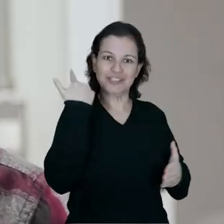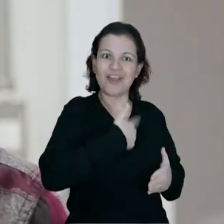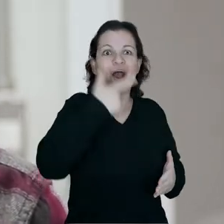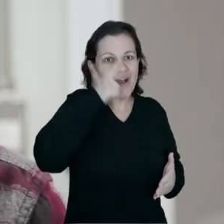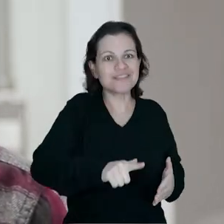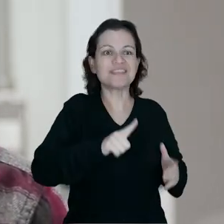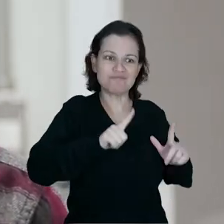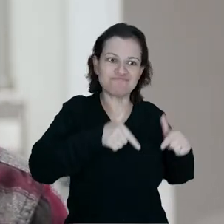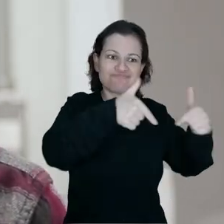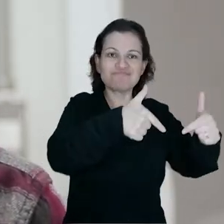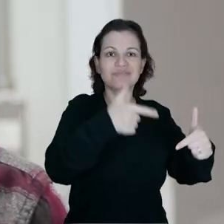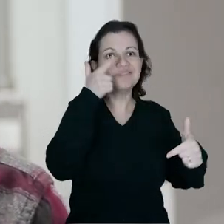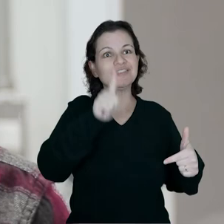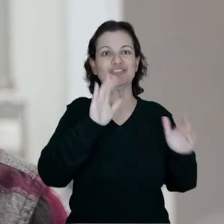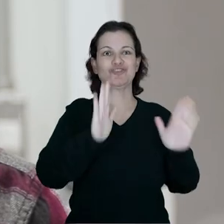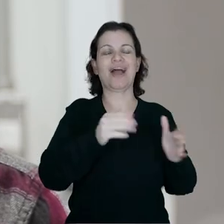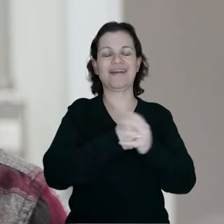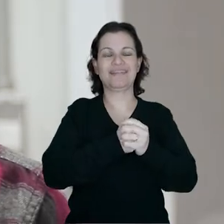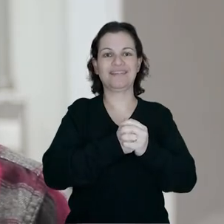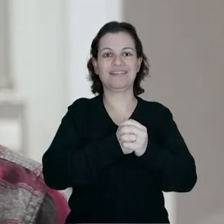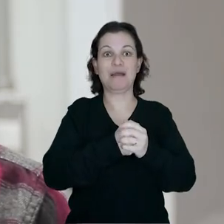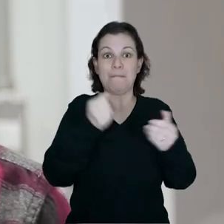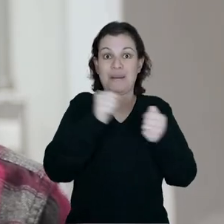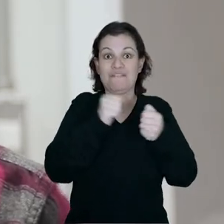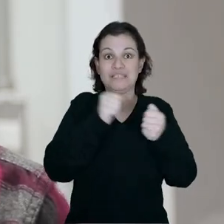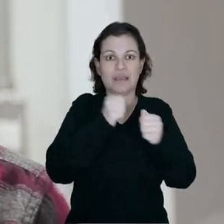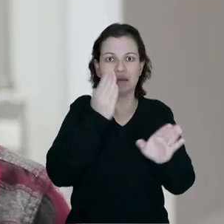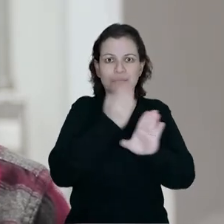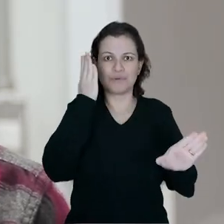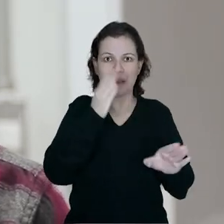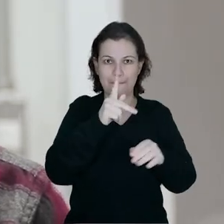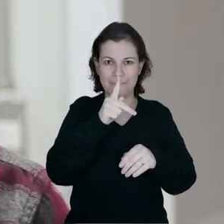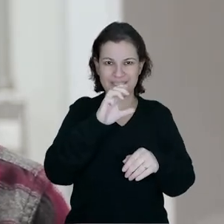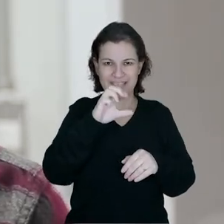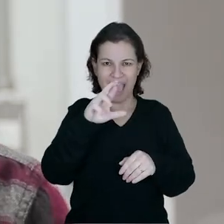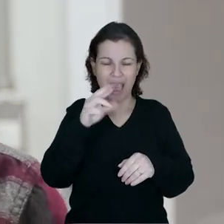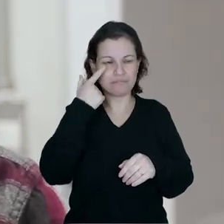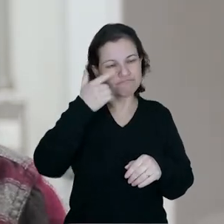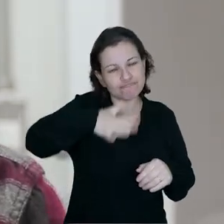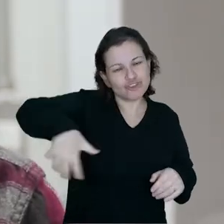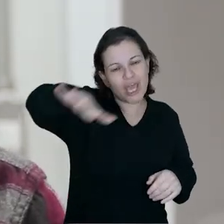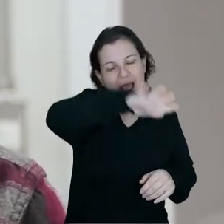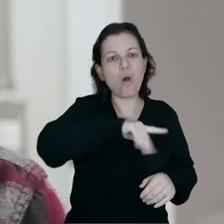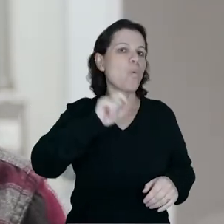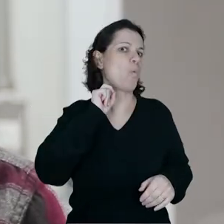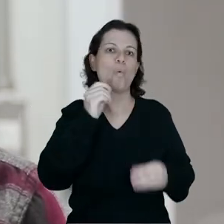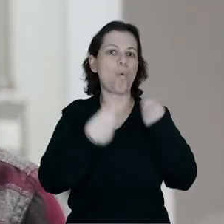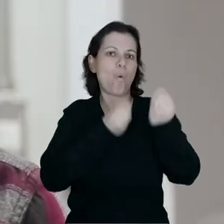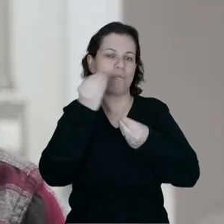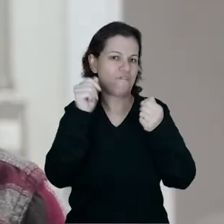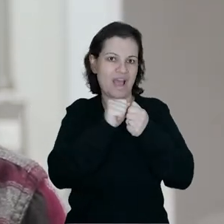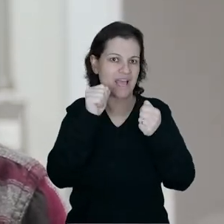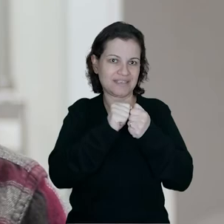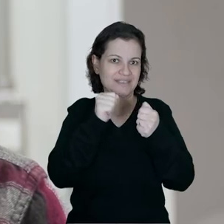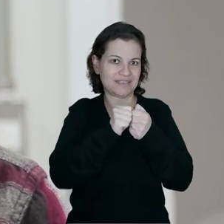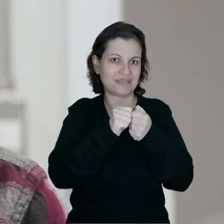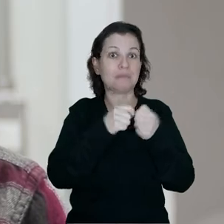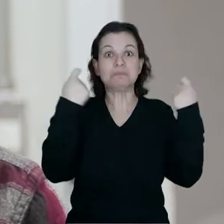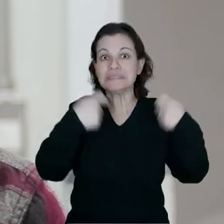conseguiu alcançar. Para fazer esse diagnóstico por PCR, para ter um panorama geral do que é feito,